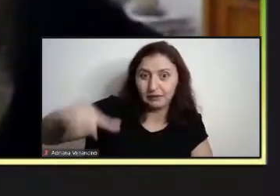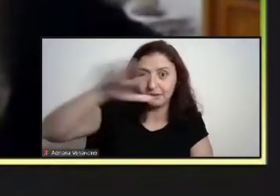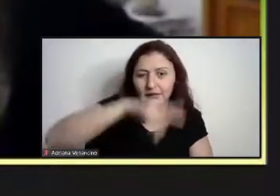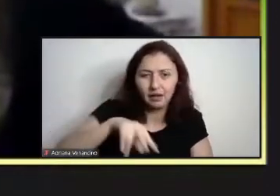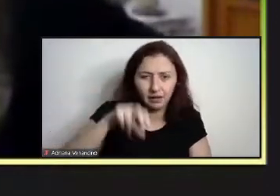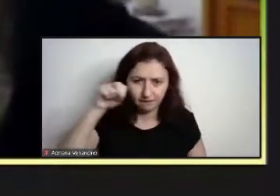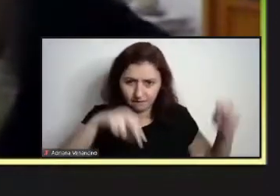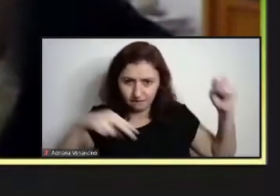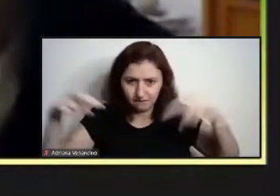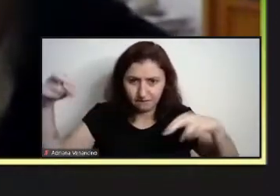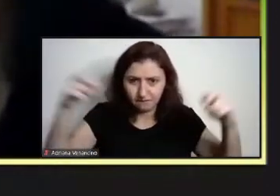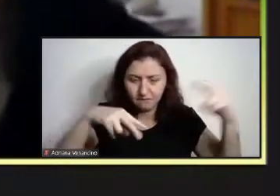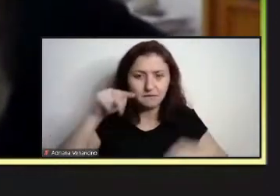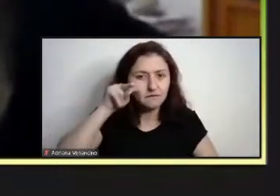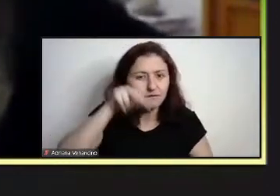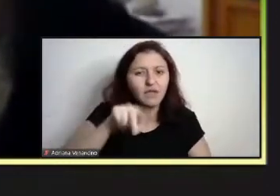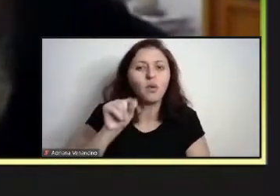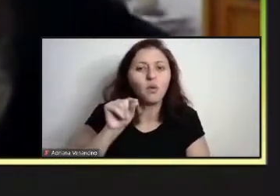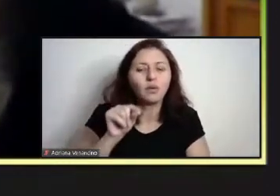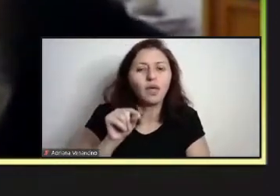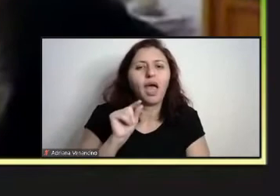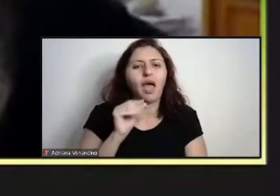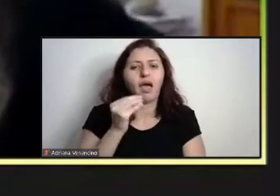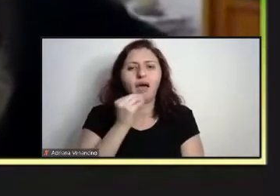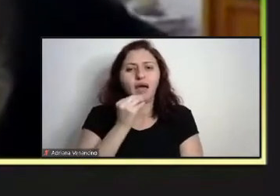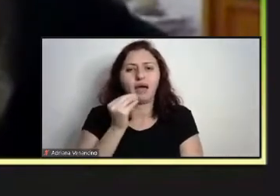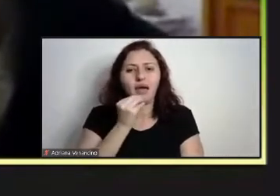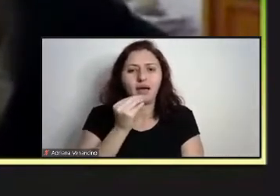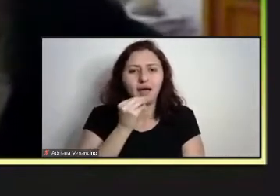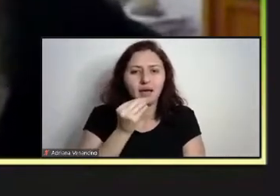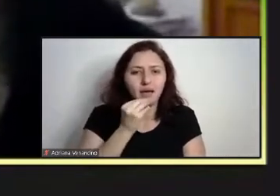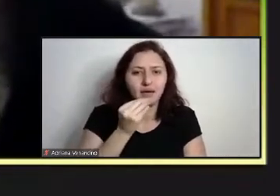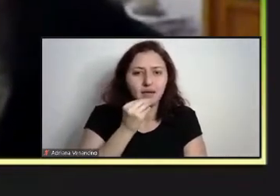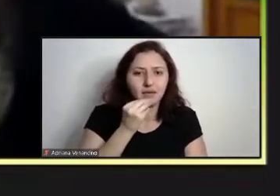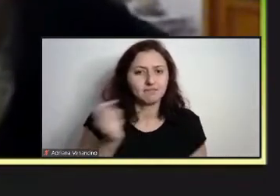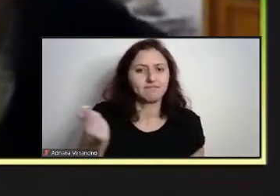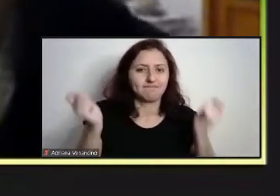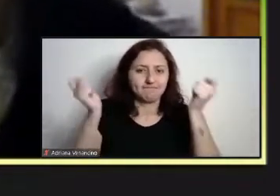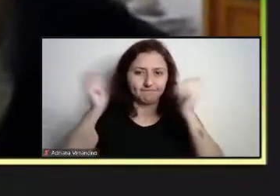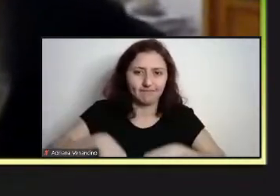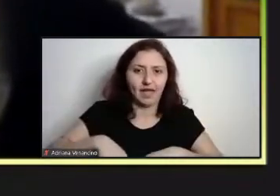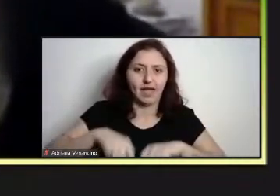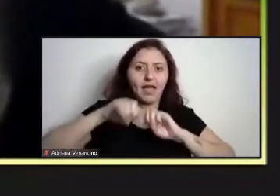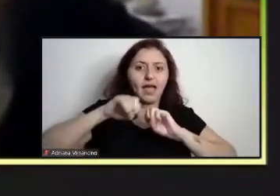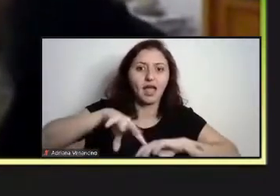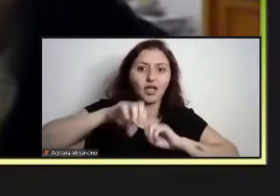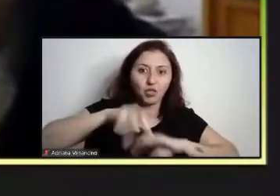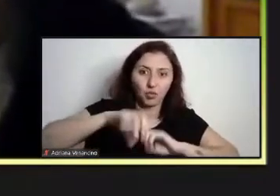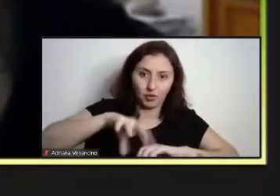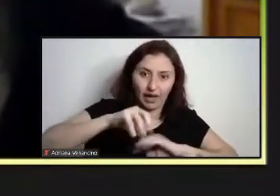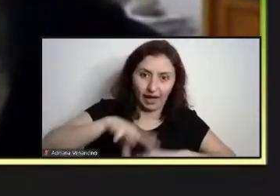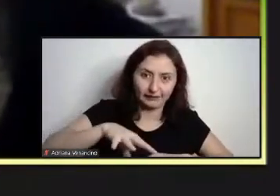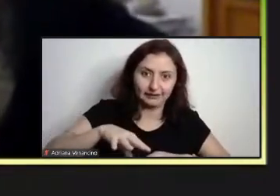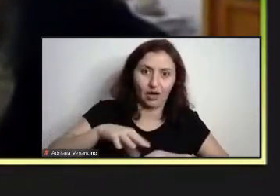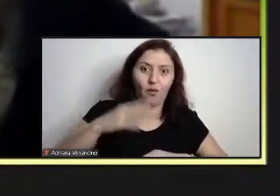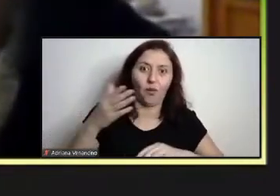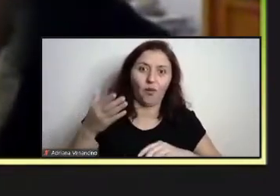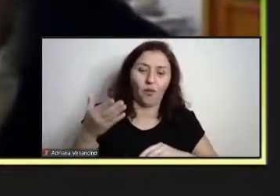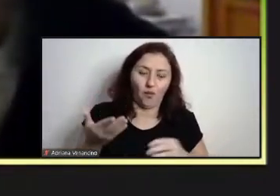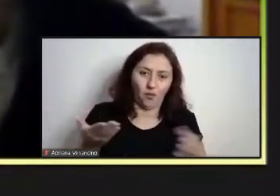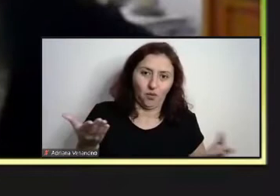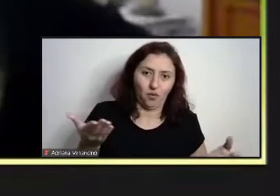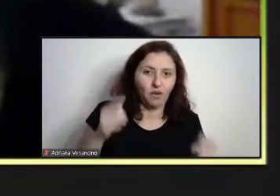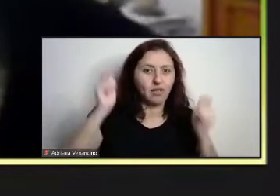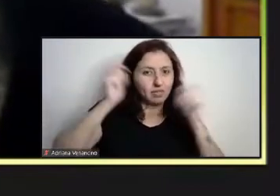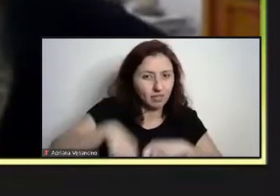inclusive, para poder, em parte, transformar a educação de forma, hoje, temporária e